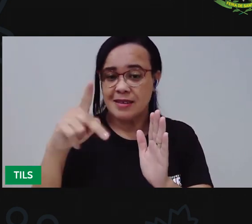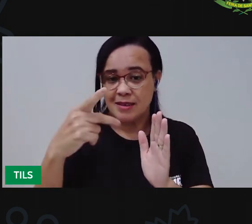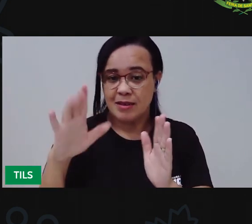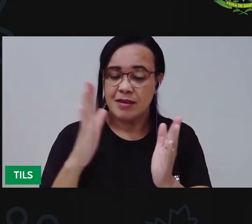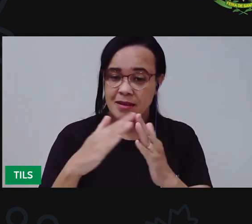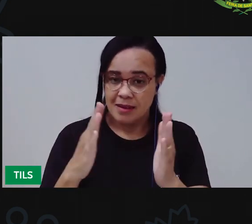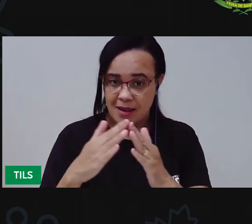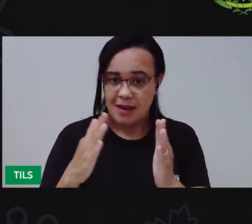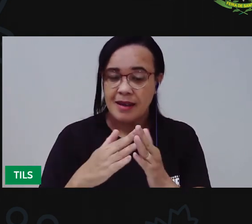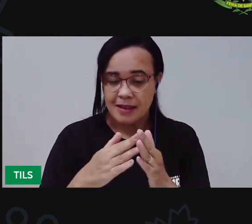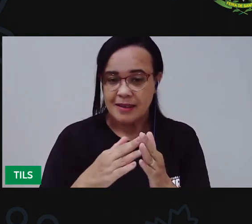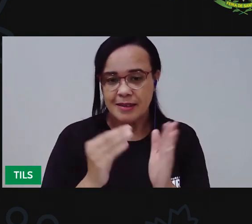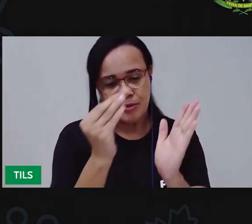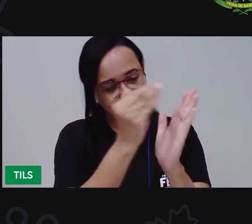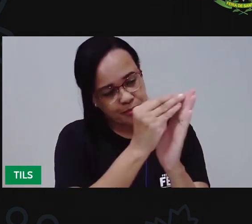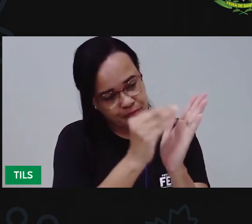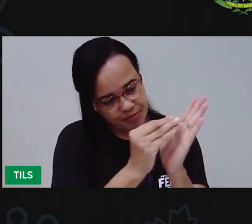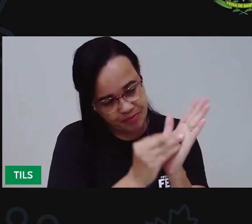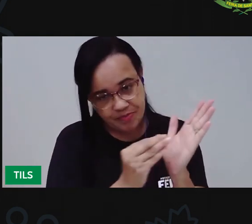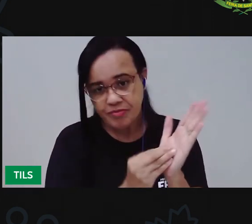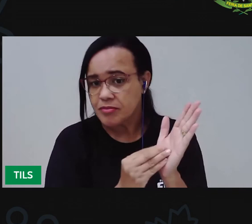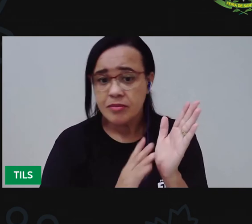reescrevendo aquele bilhete que eu propus aqui.